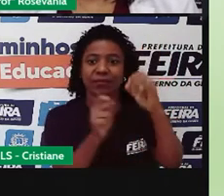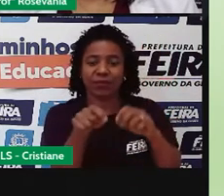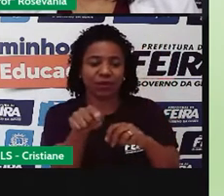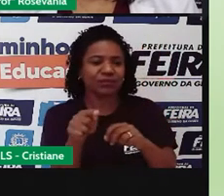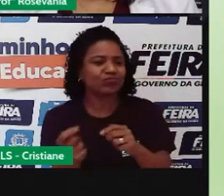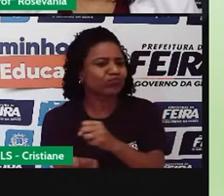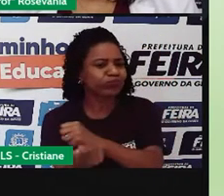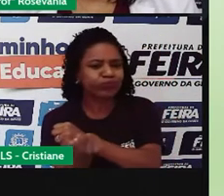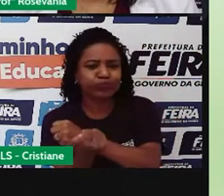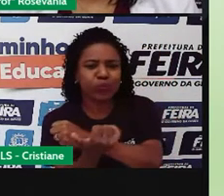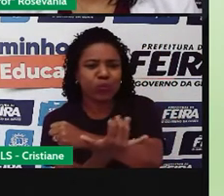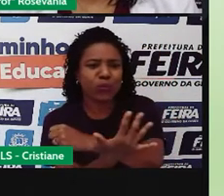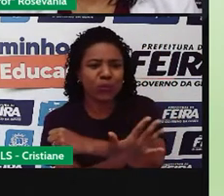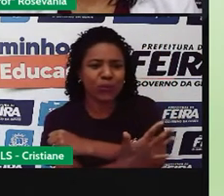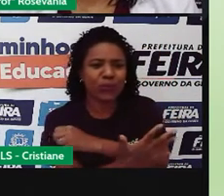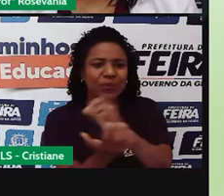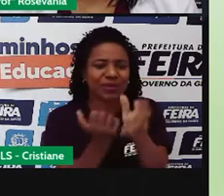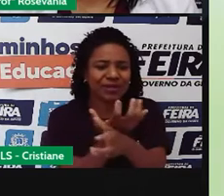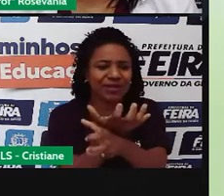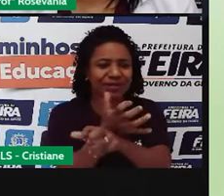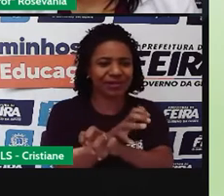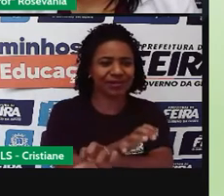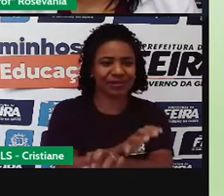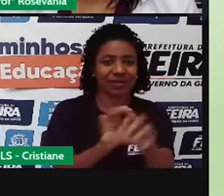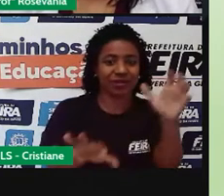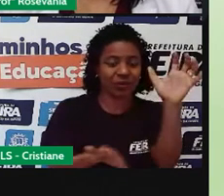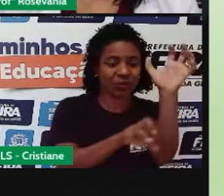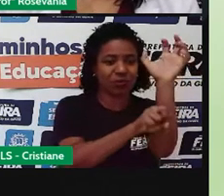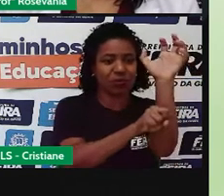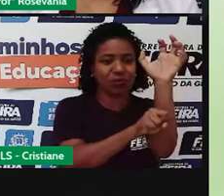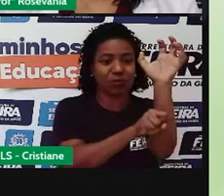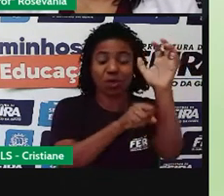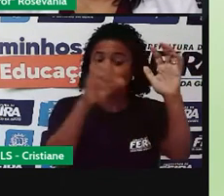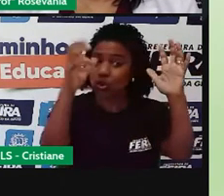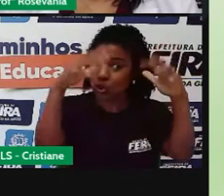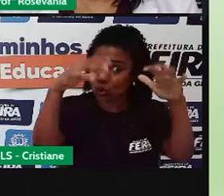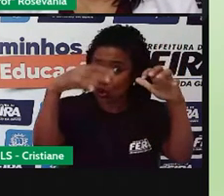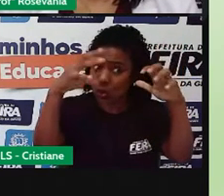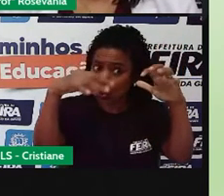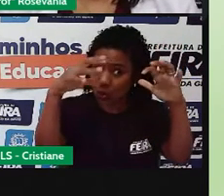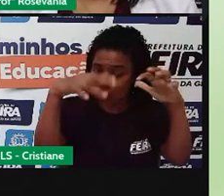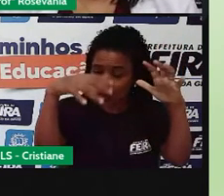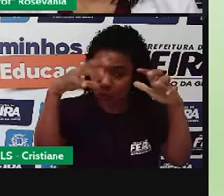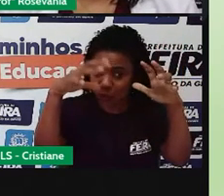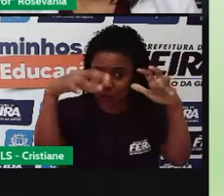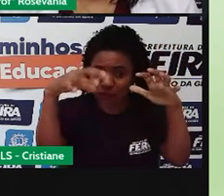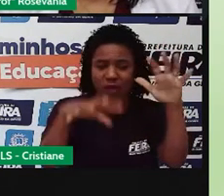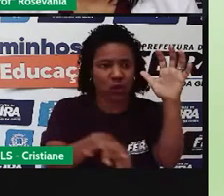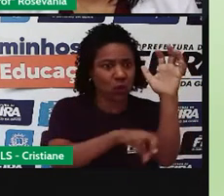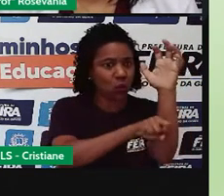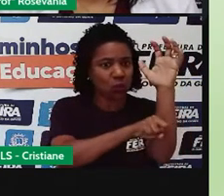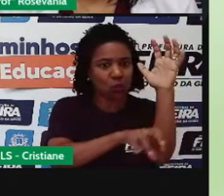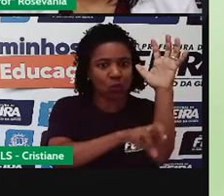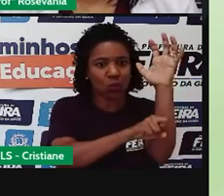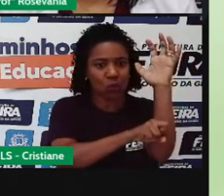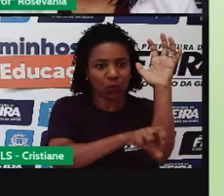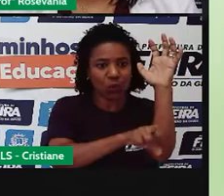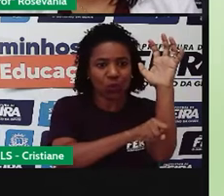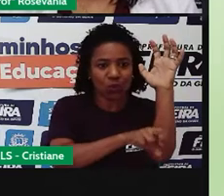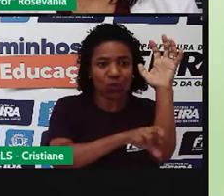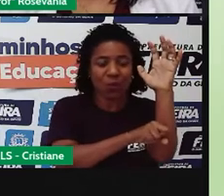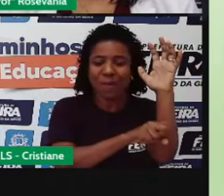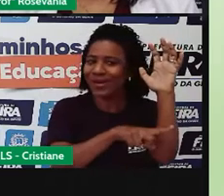Caatinga aí, né, que quando chega o período da seca, aqui tá verdinho porque choveu, mas quando chega o período da seca mesmo, fica somente os